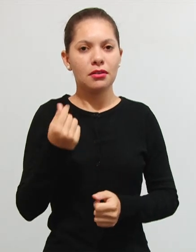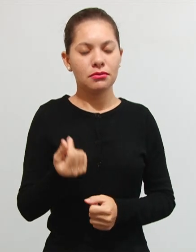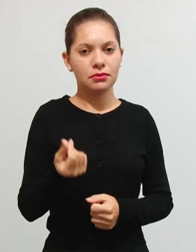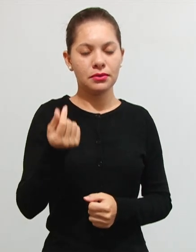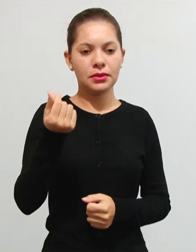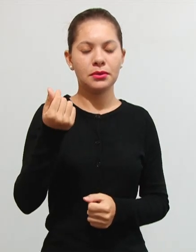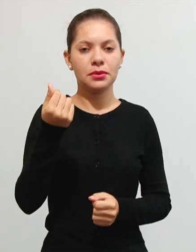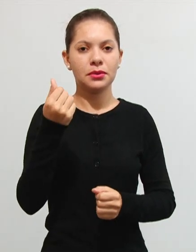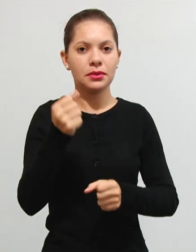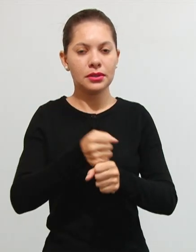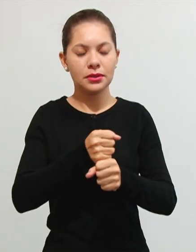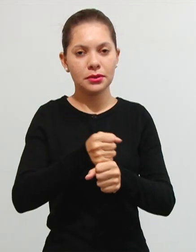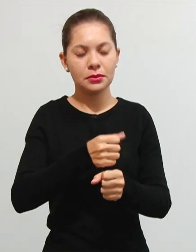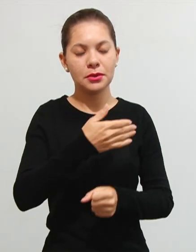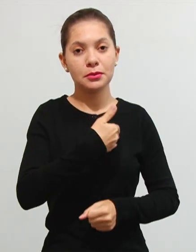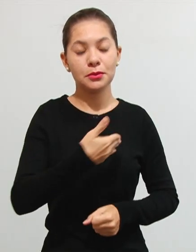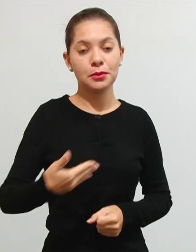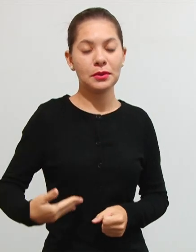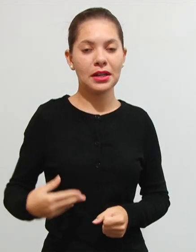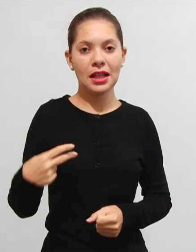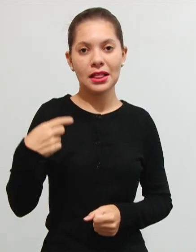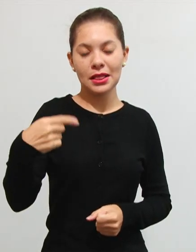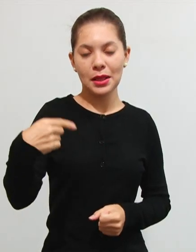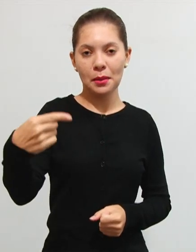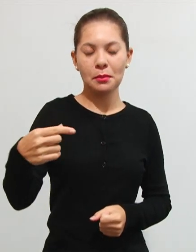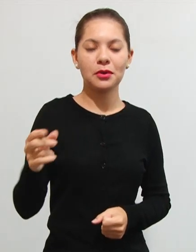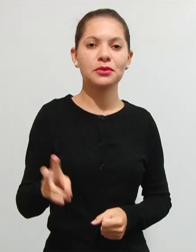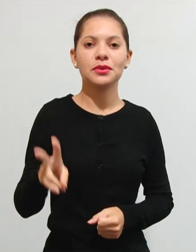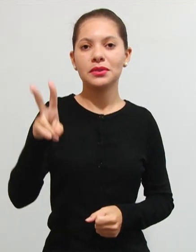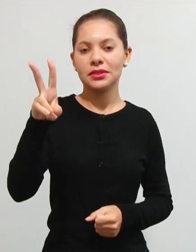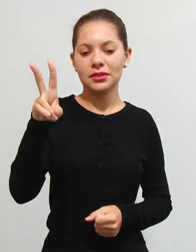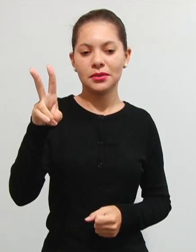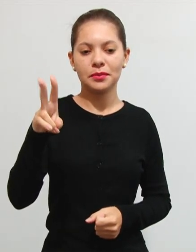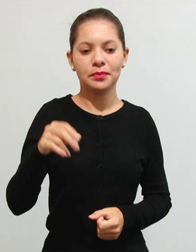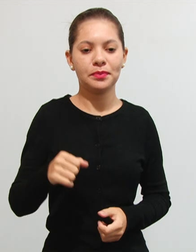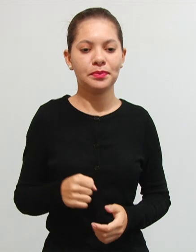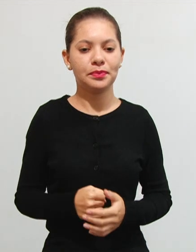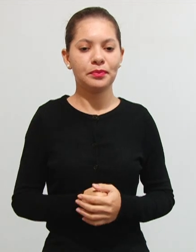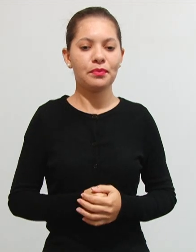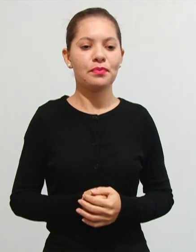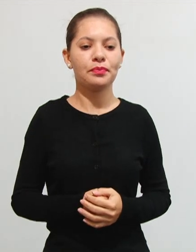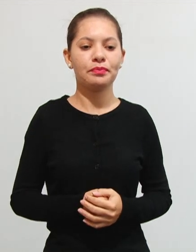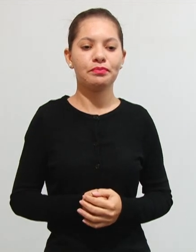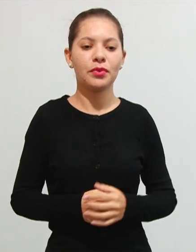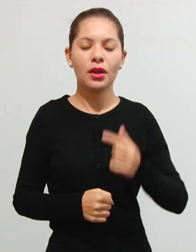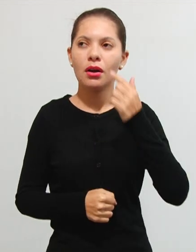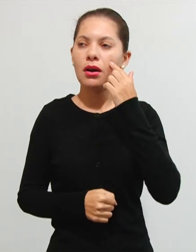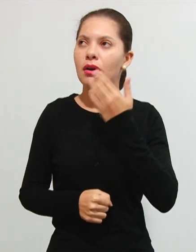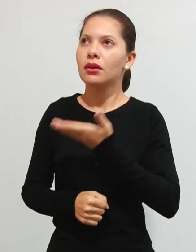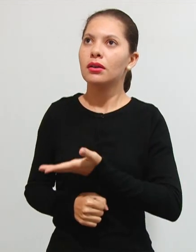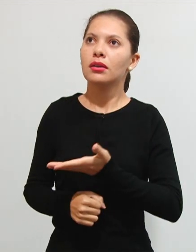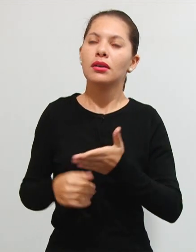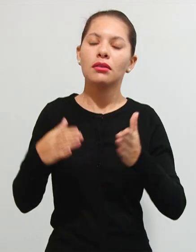públicas que dê cor de valorização imobiliária tendo como o limite total da